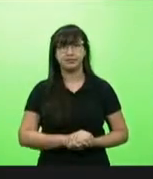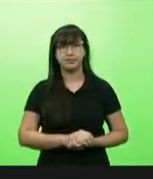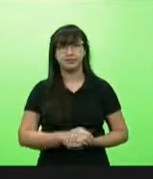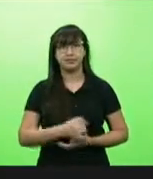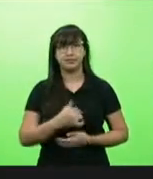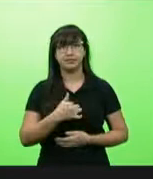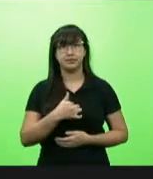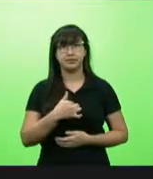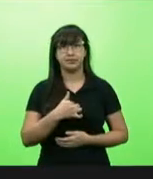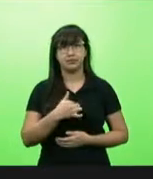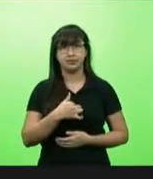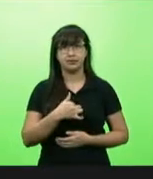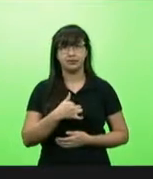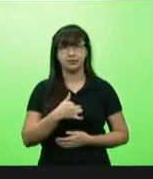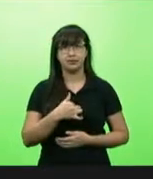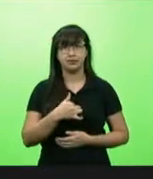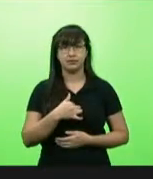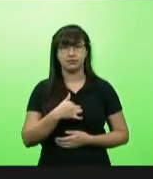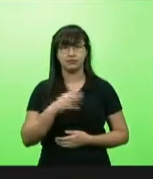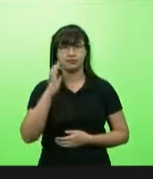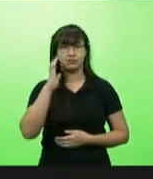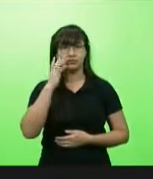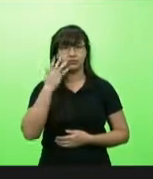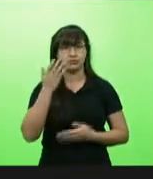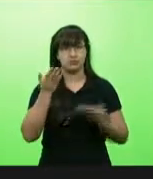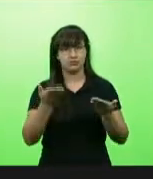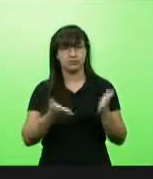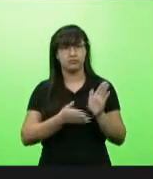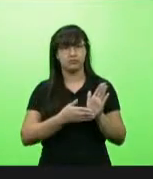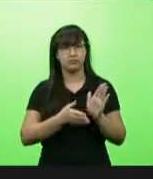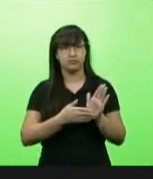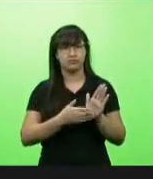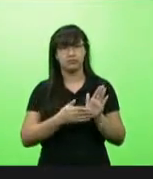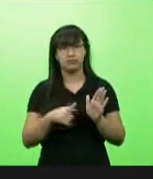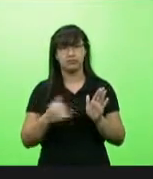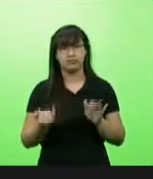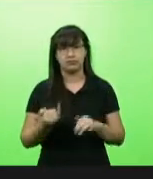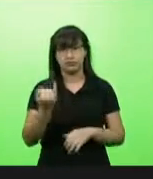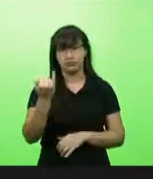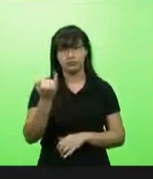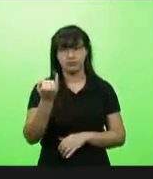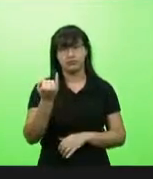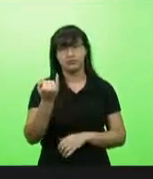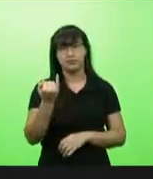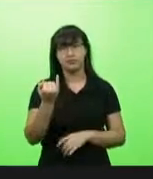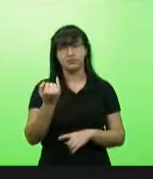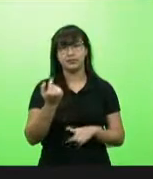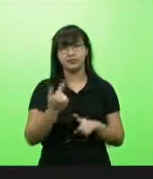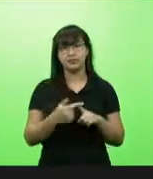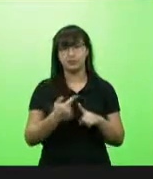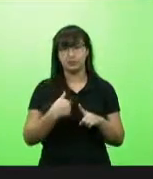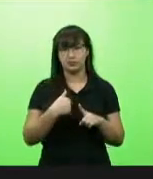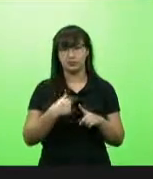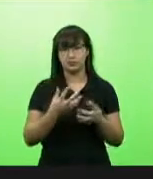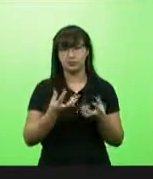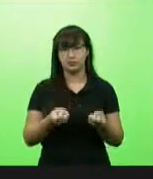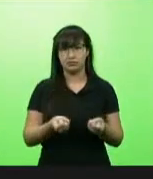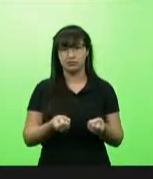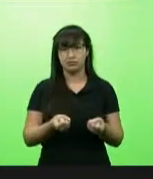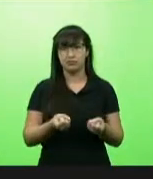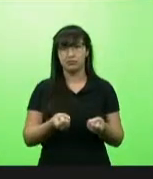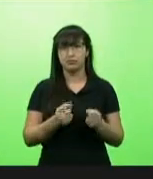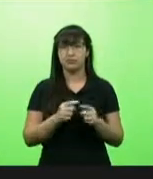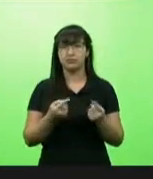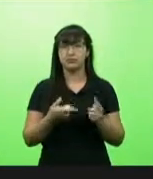Eu vejo louvável essa proposta, tão logo também me coloco favorável, mas queria